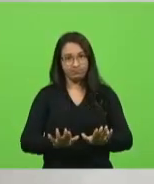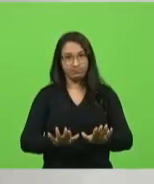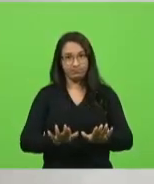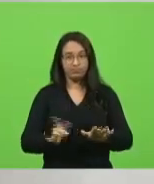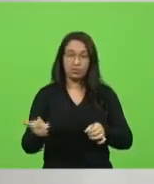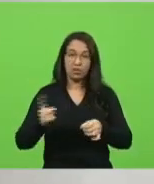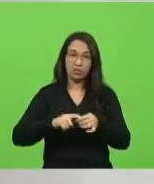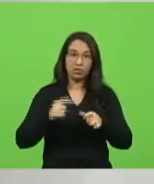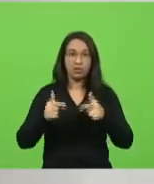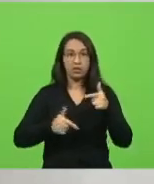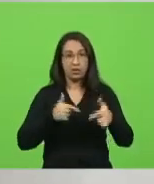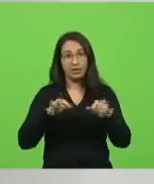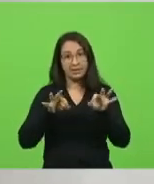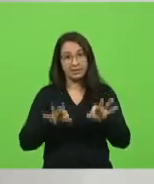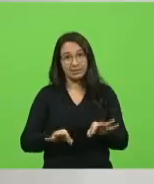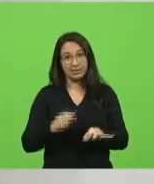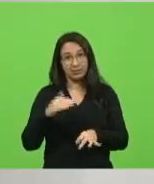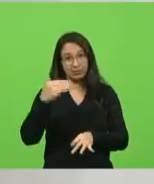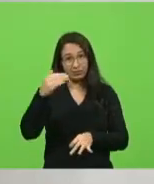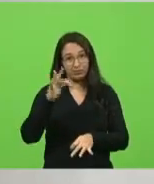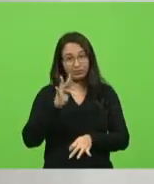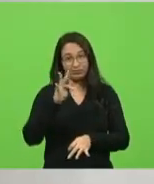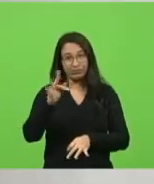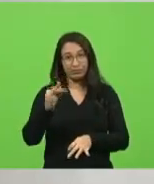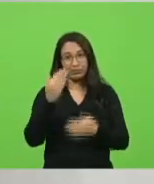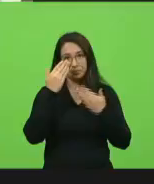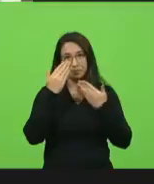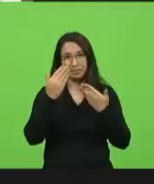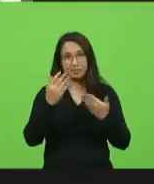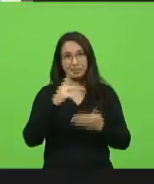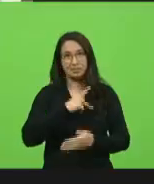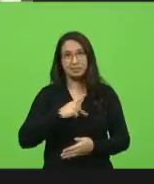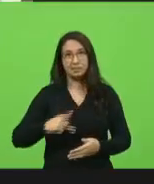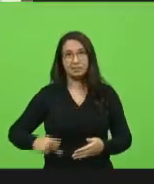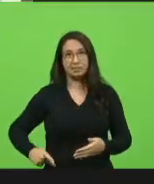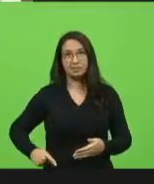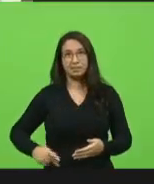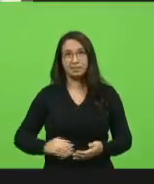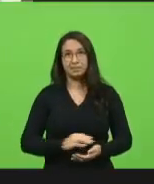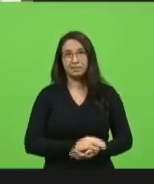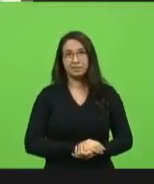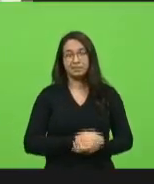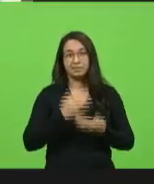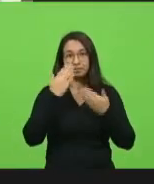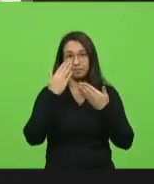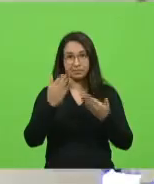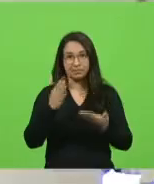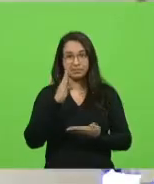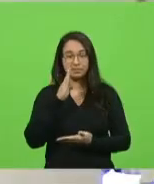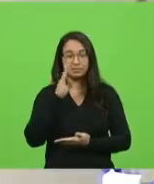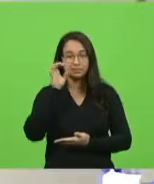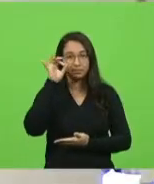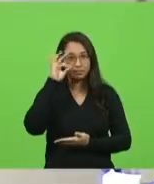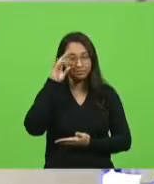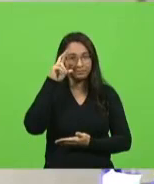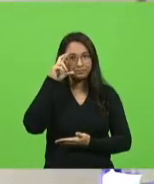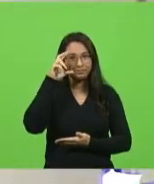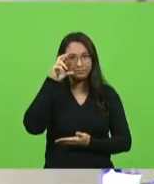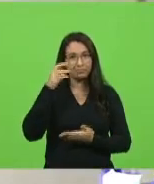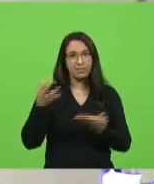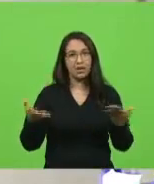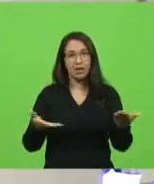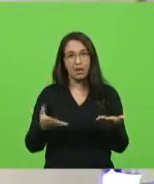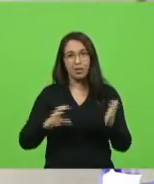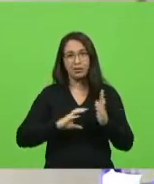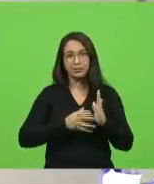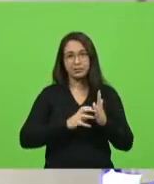no momento adequado. Era isso, senhor presidente. Muito obrigado. Obrigado, deputado Alba. Passaremos o horário destinado aos